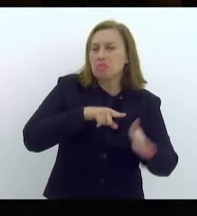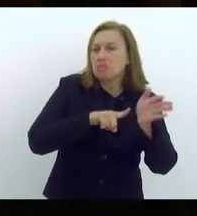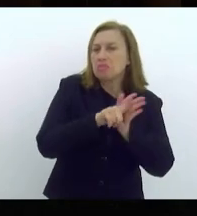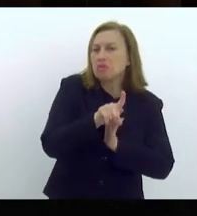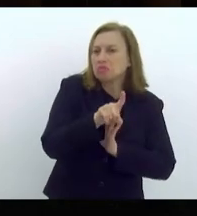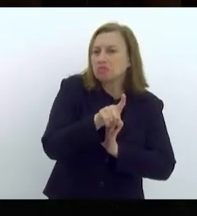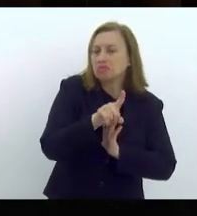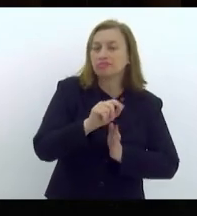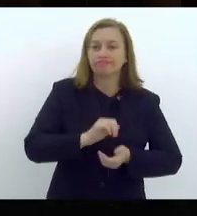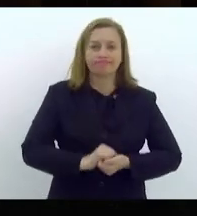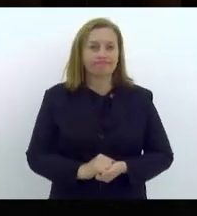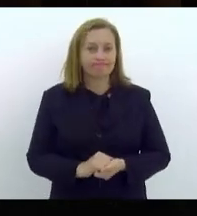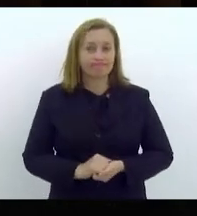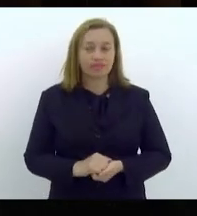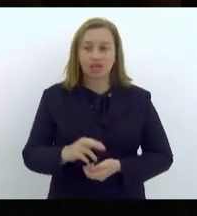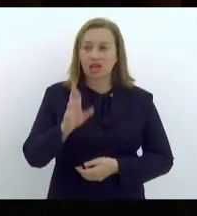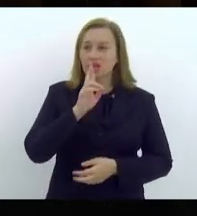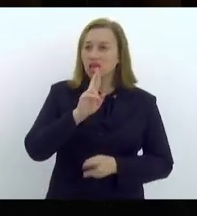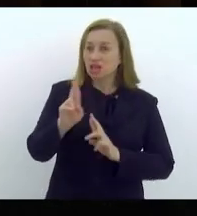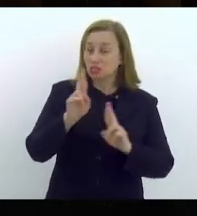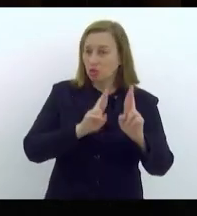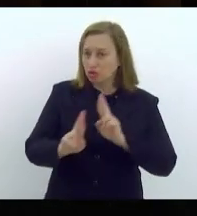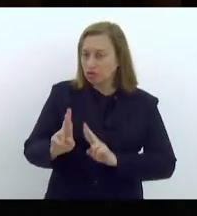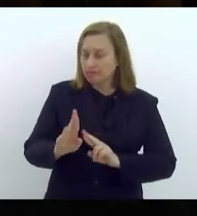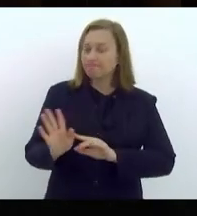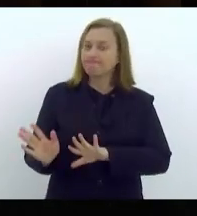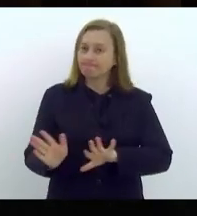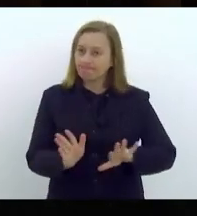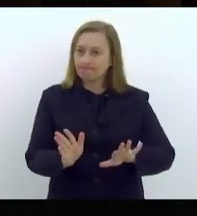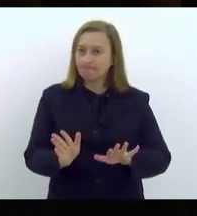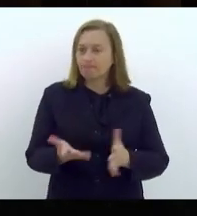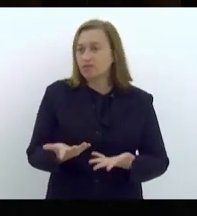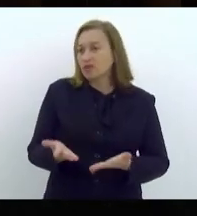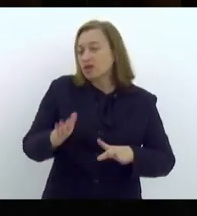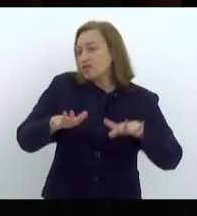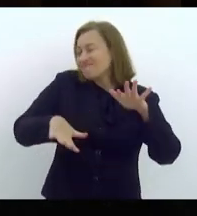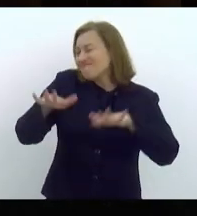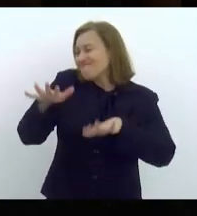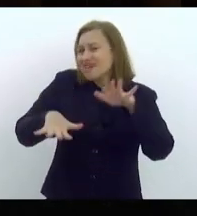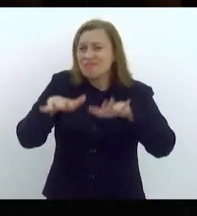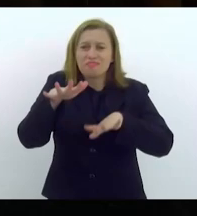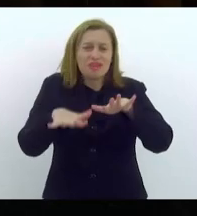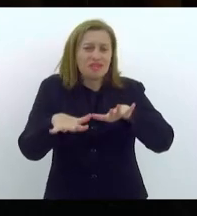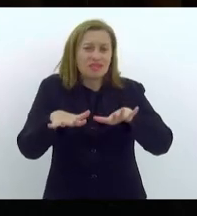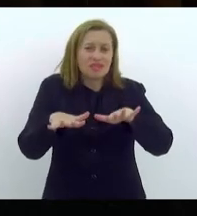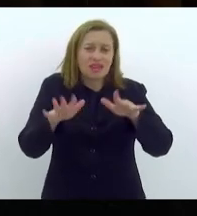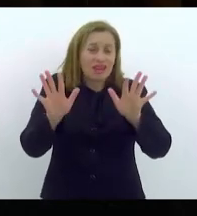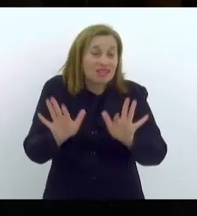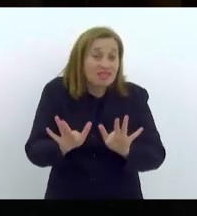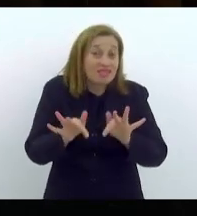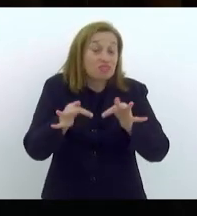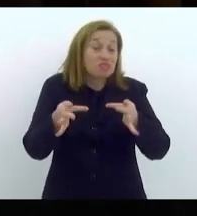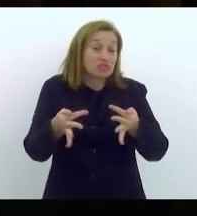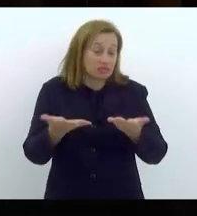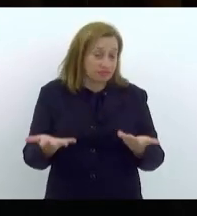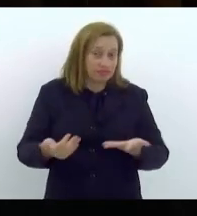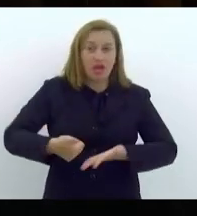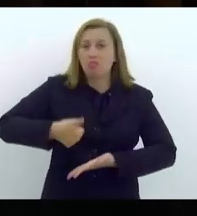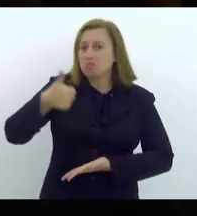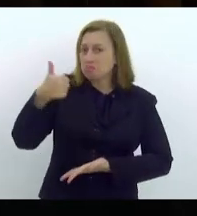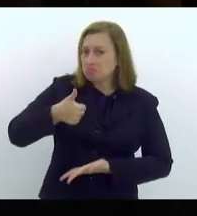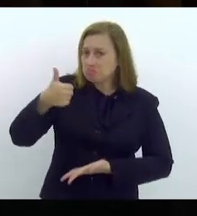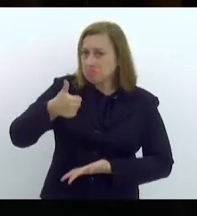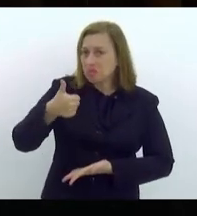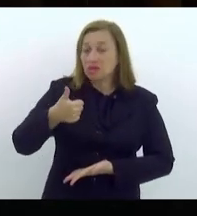As respostas são relativamente simples. A primeira,